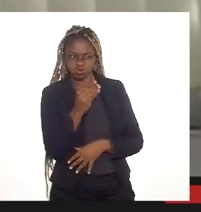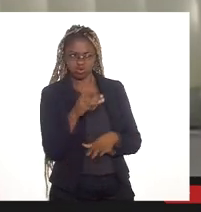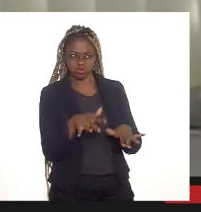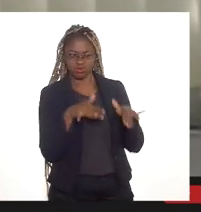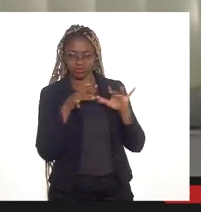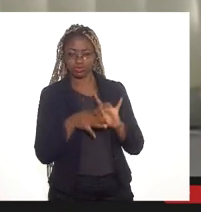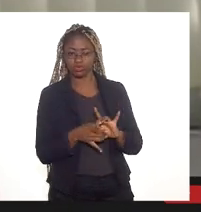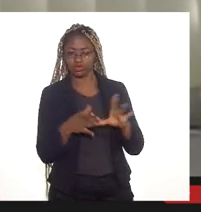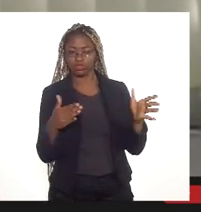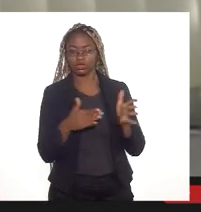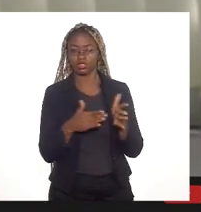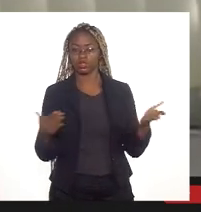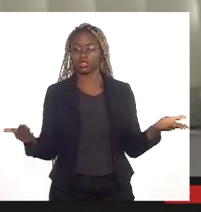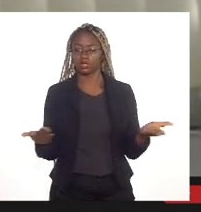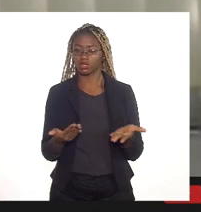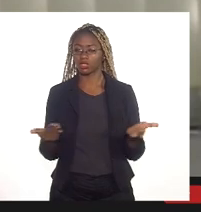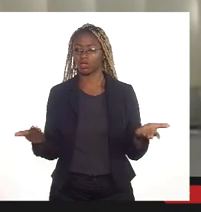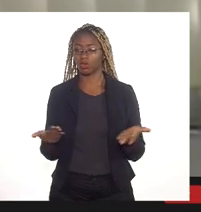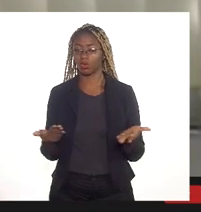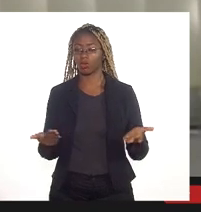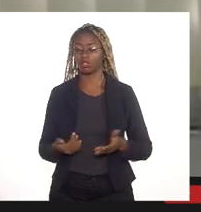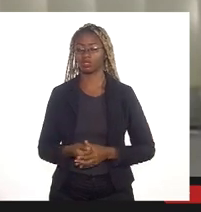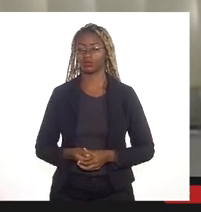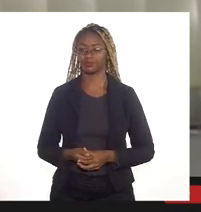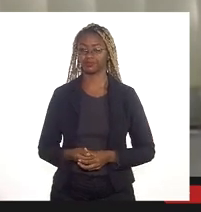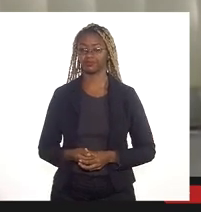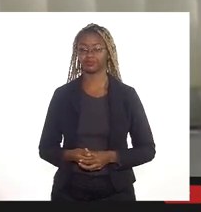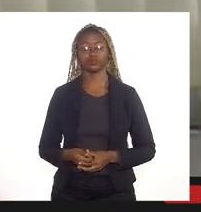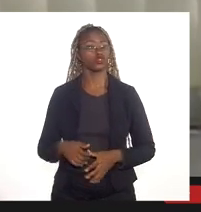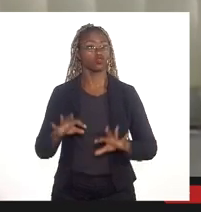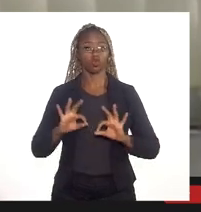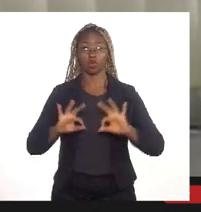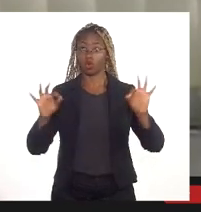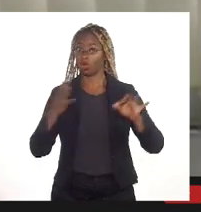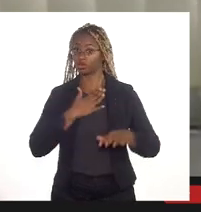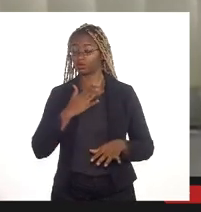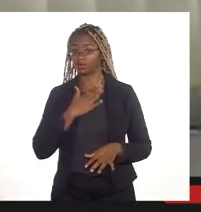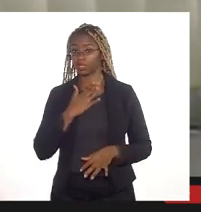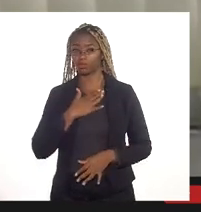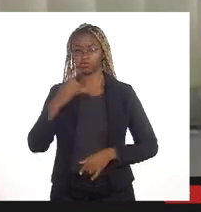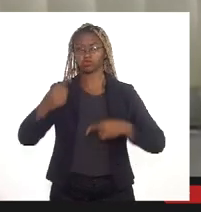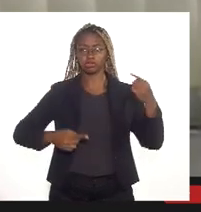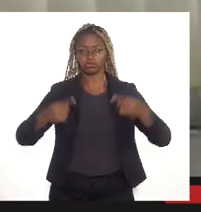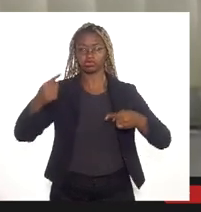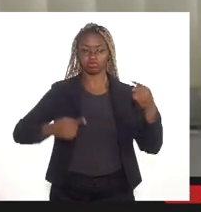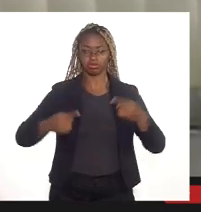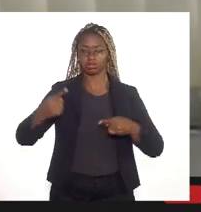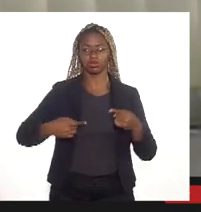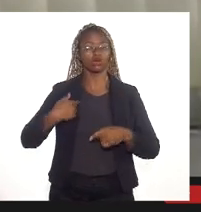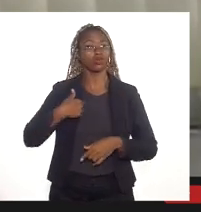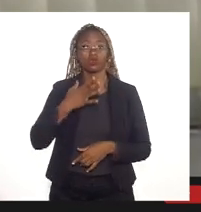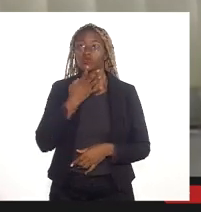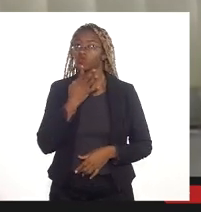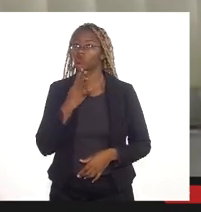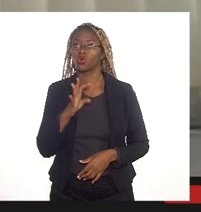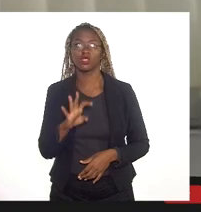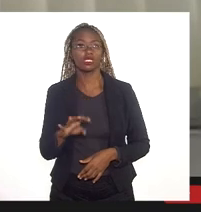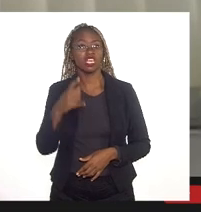audiência pública até o momento, me enriqueci muito com os debates, eu desconhecia